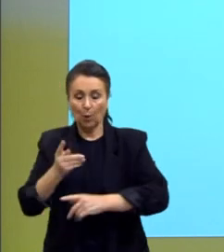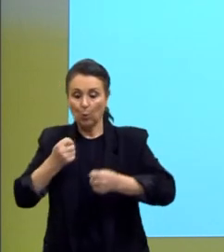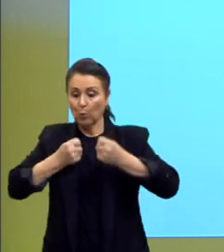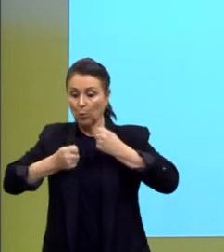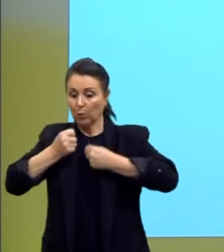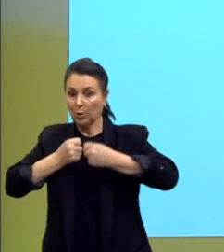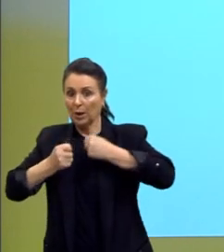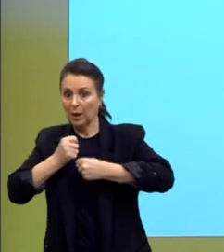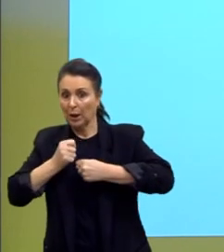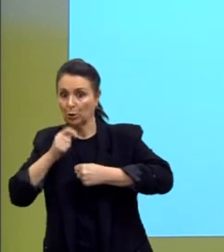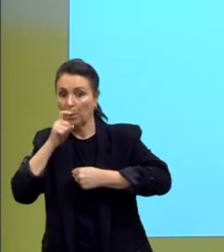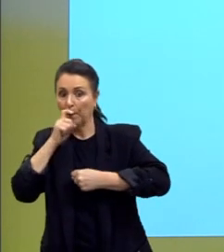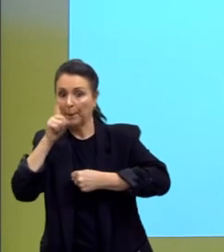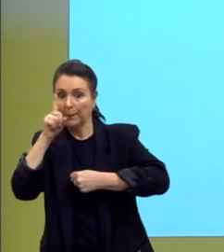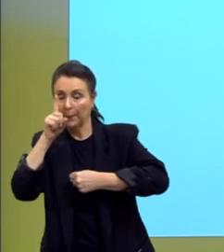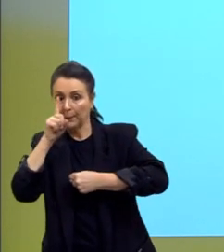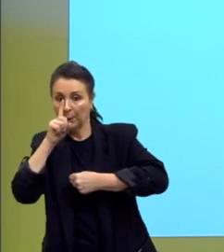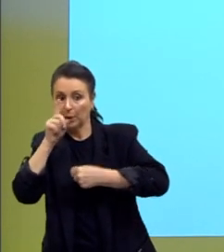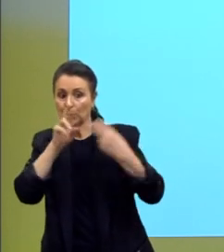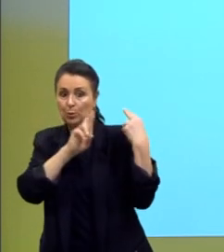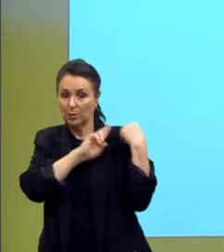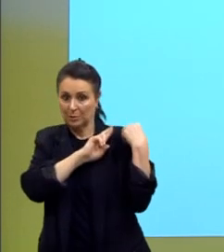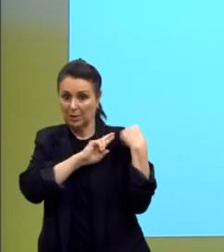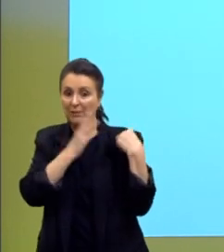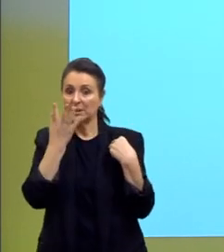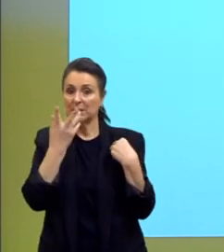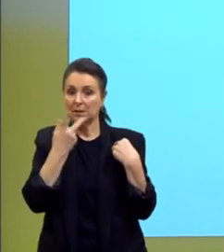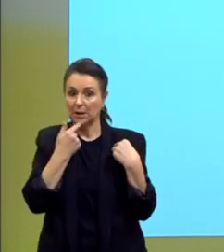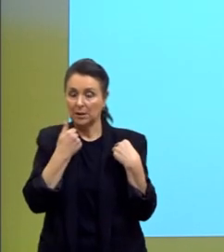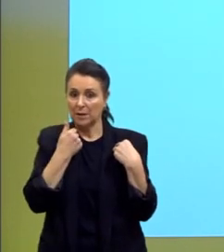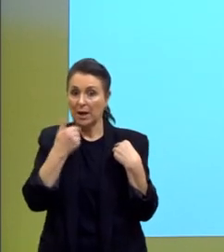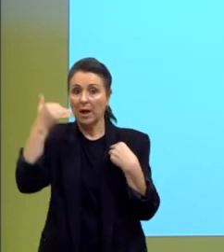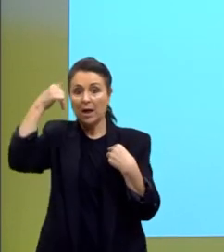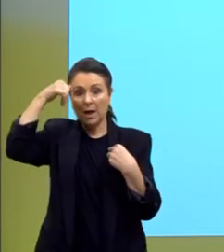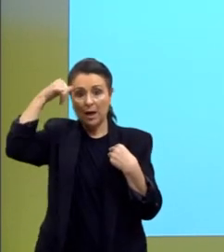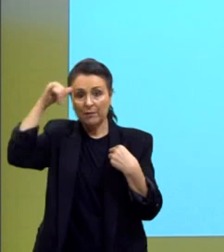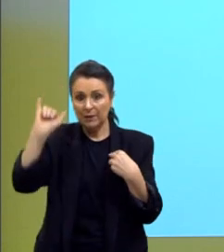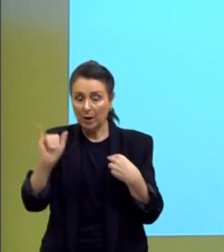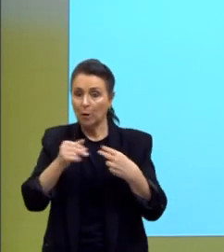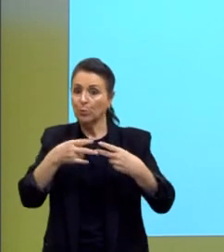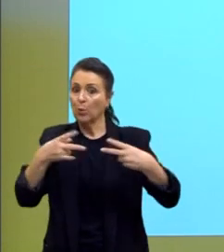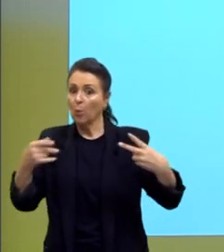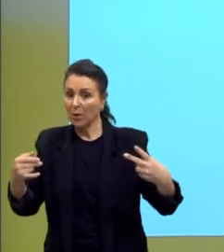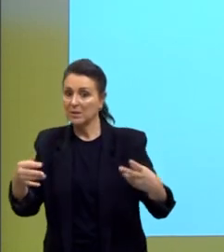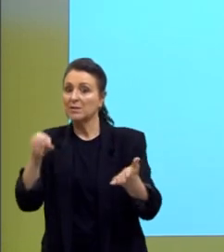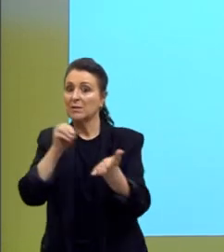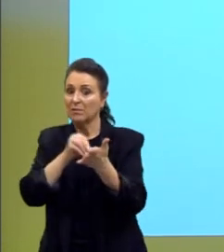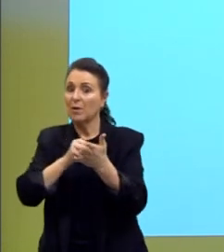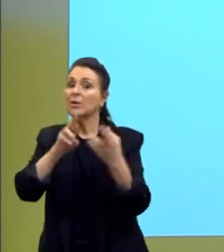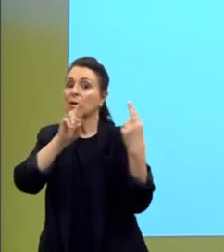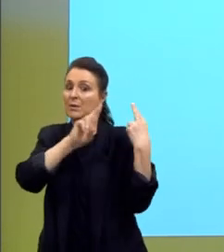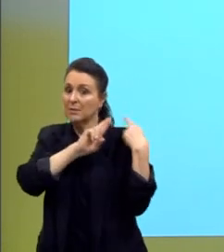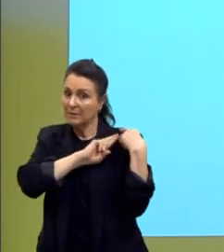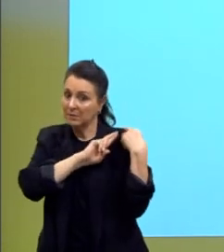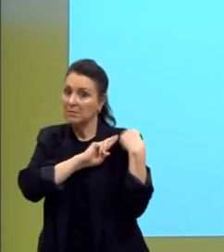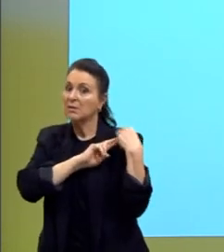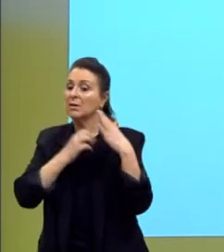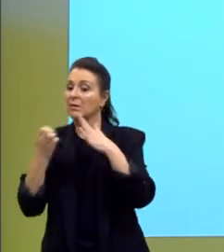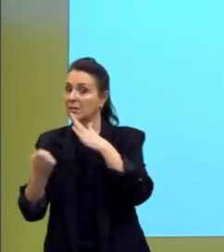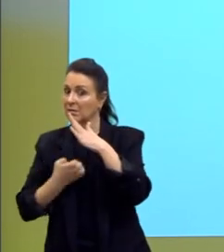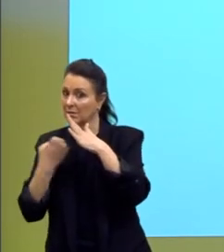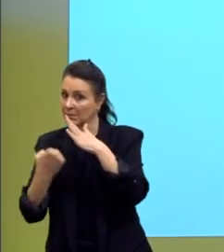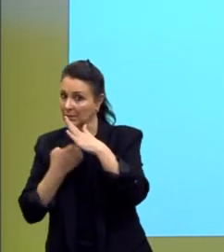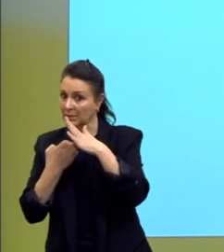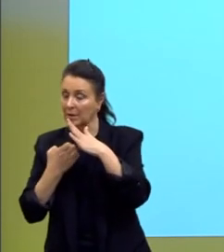responsáveis e impedindo-se ações irresponsáveis de muitas empresas. Faça necessário,